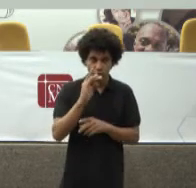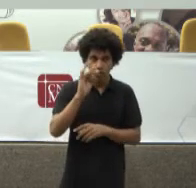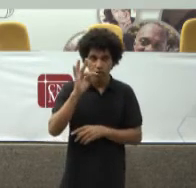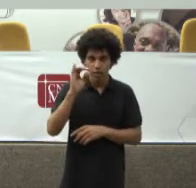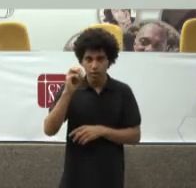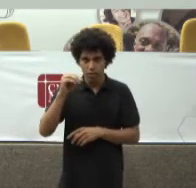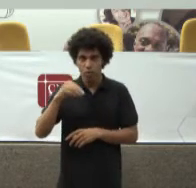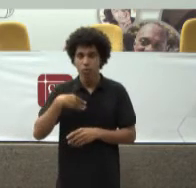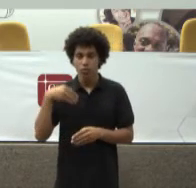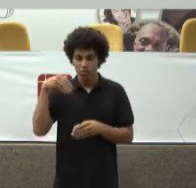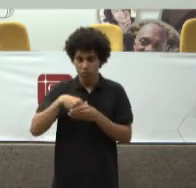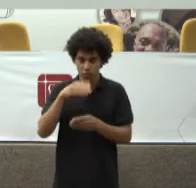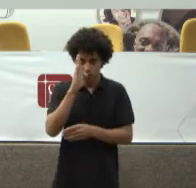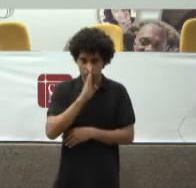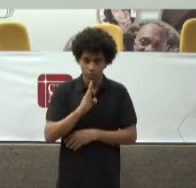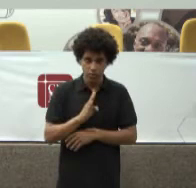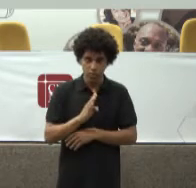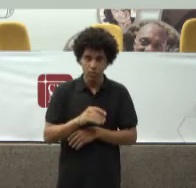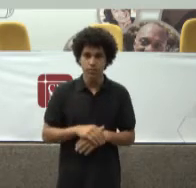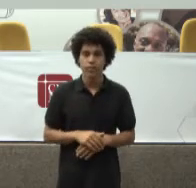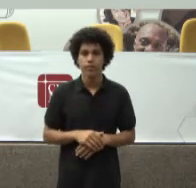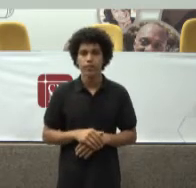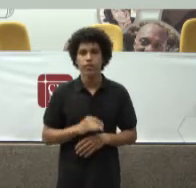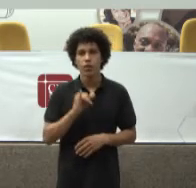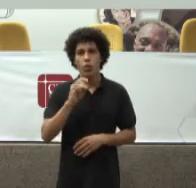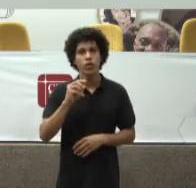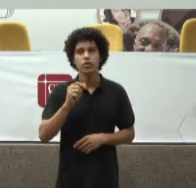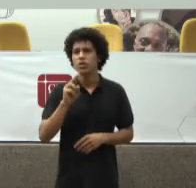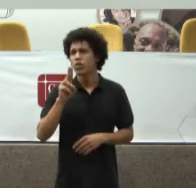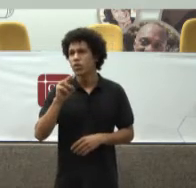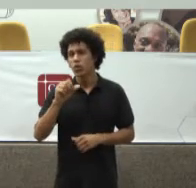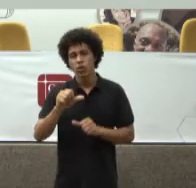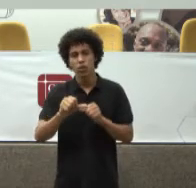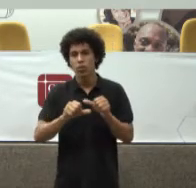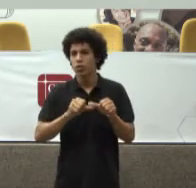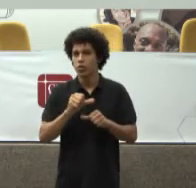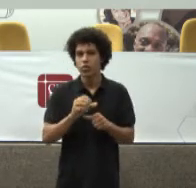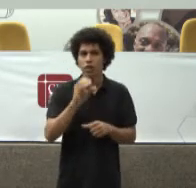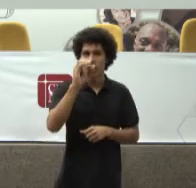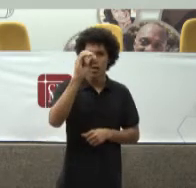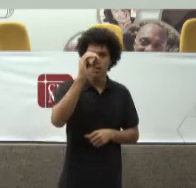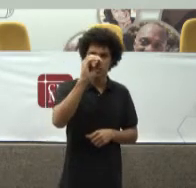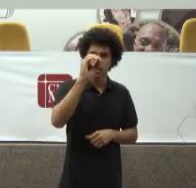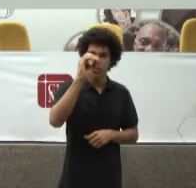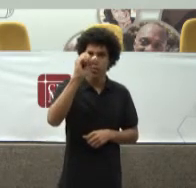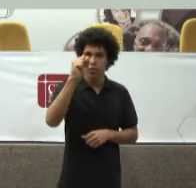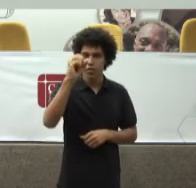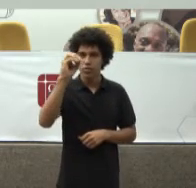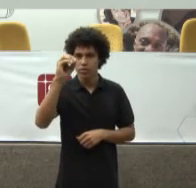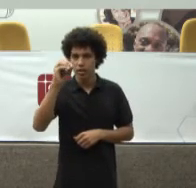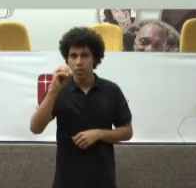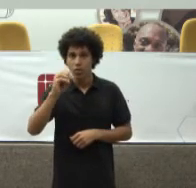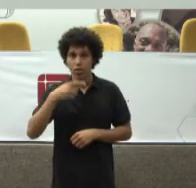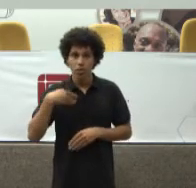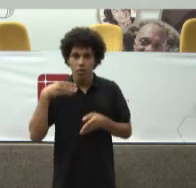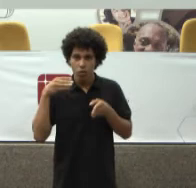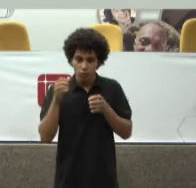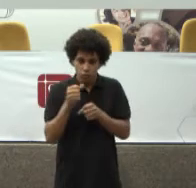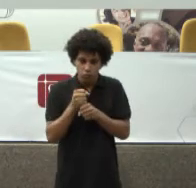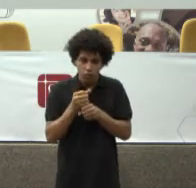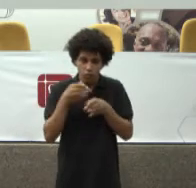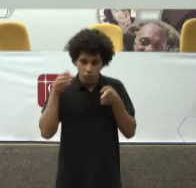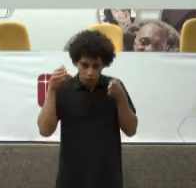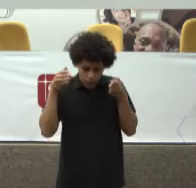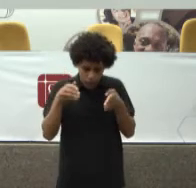Esse índice Ele não muda Ele é 0,8 Zero seria A concentração mínima De renda De